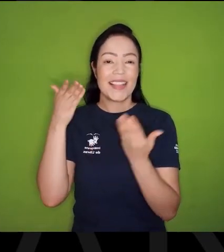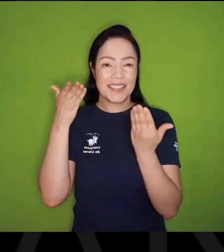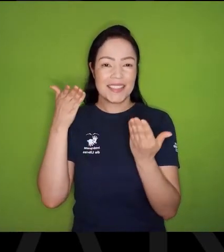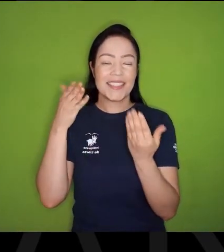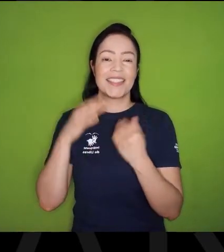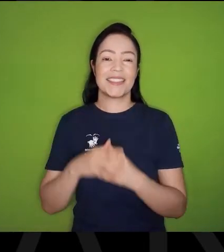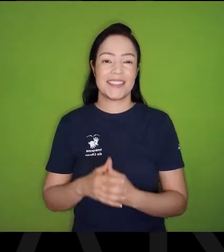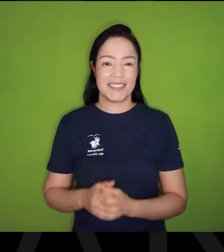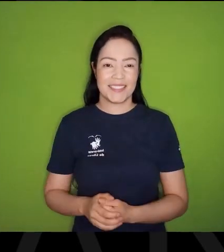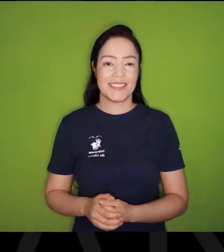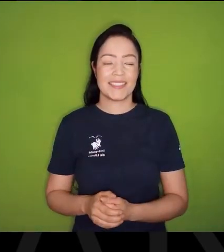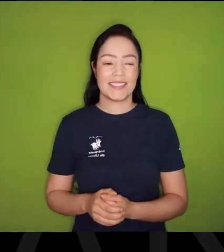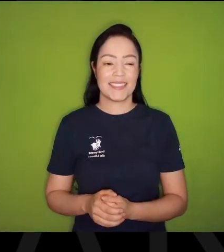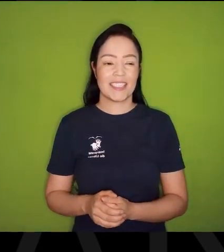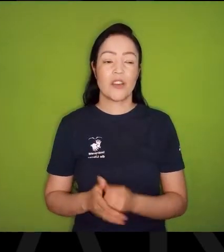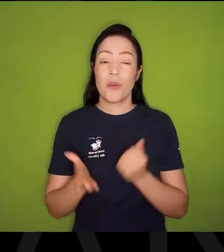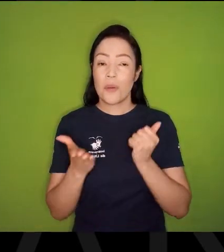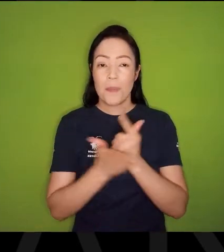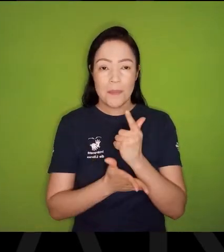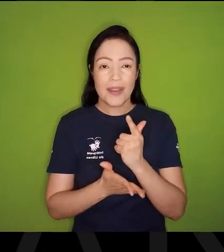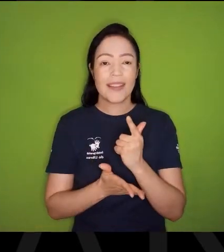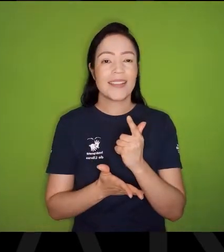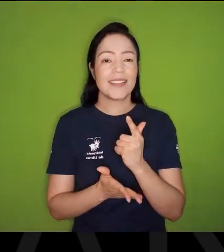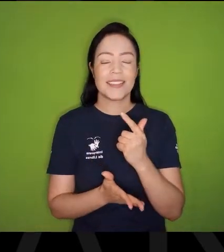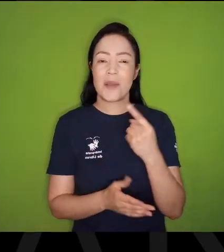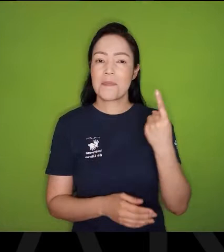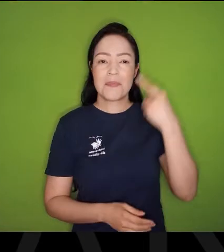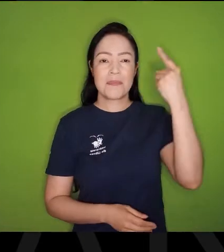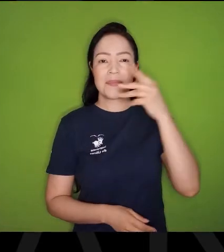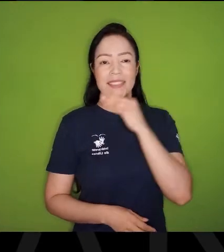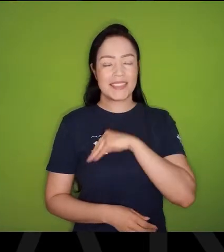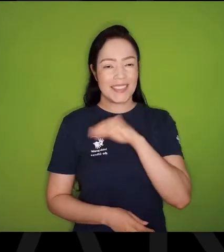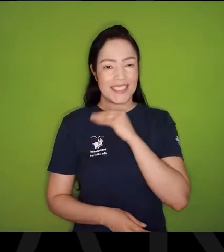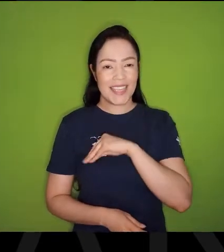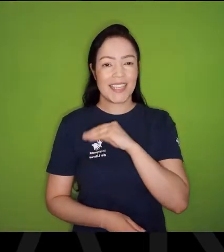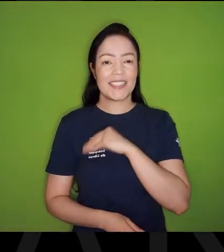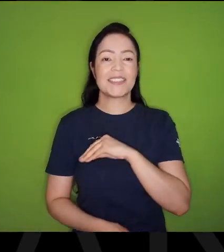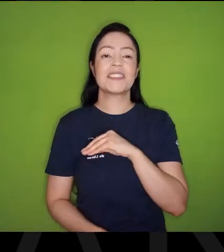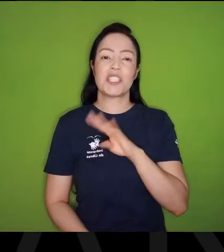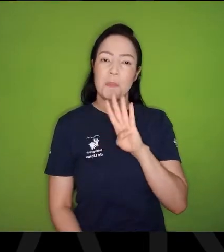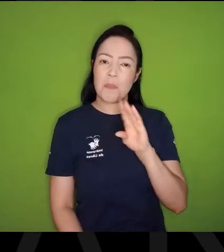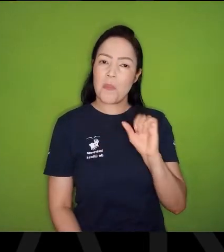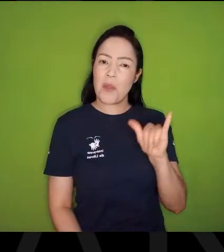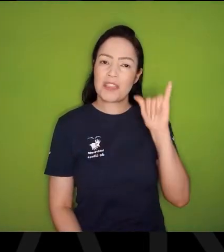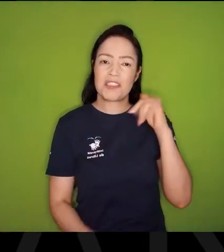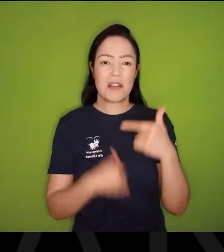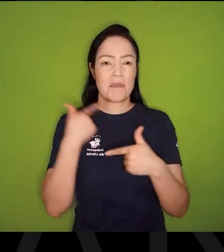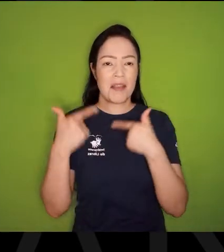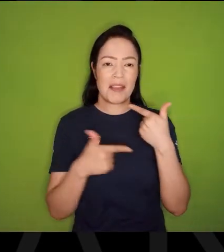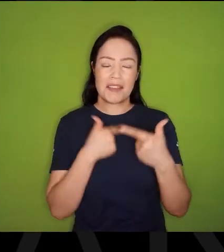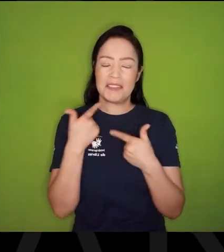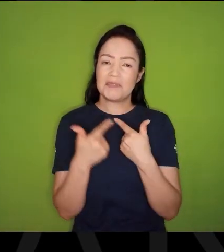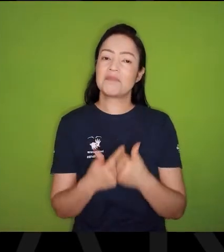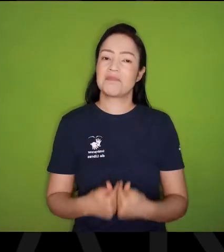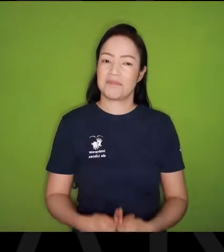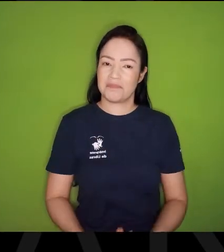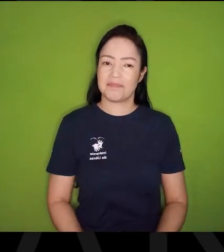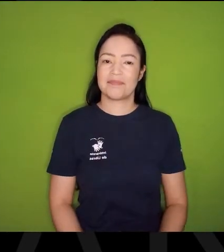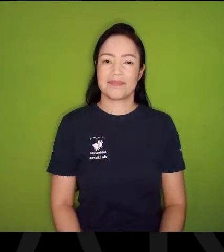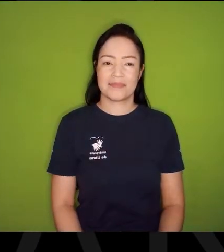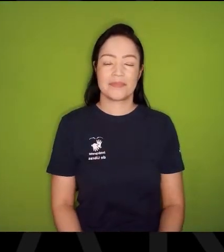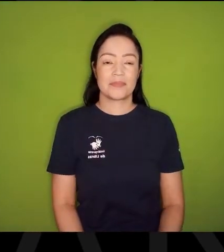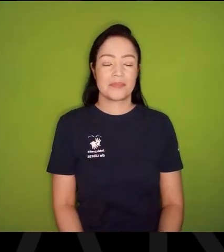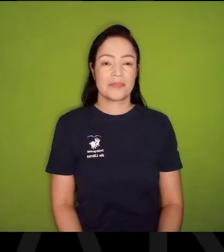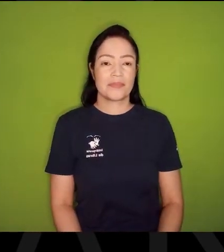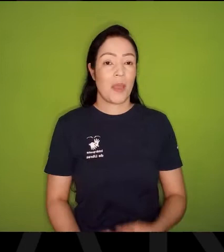livro, Que foi comprado Com um dos meus primeiros salários, De office boy no Recife, A poesia